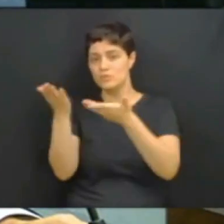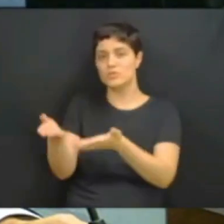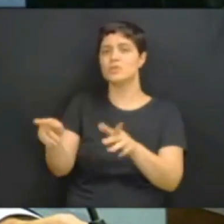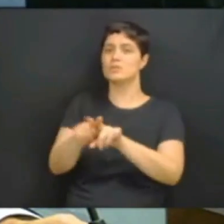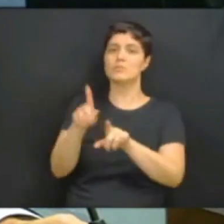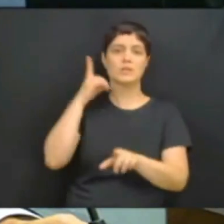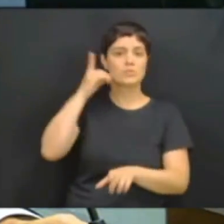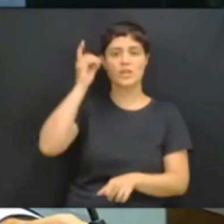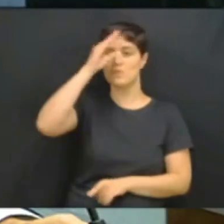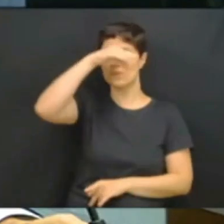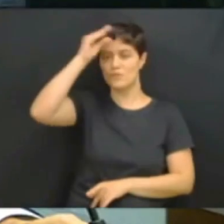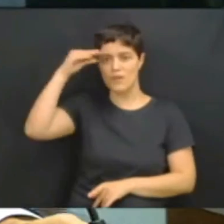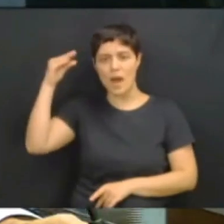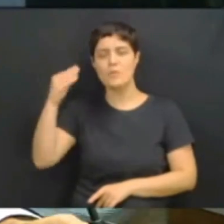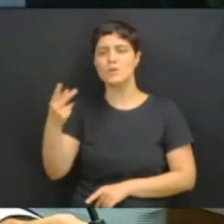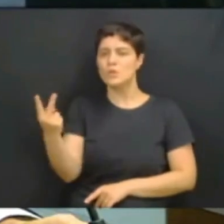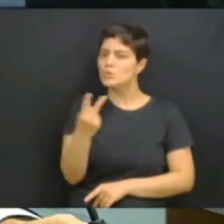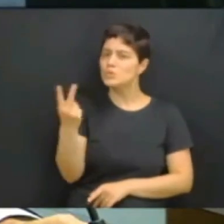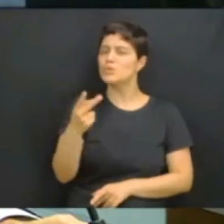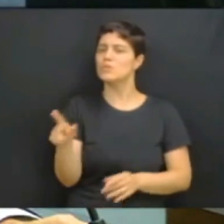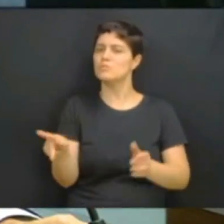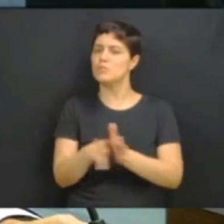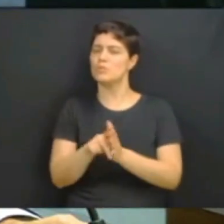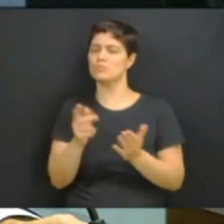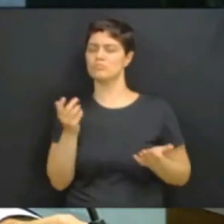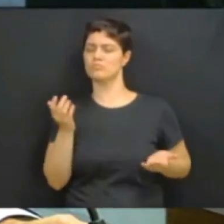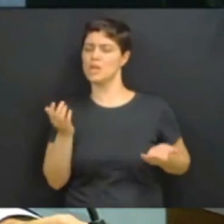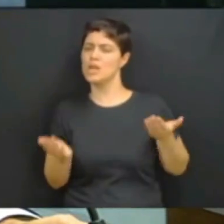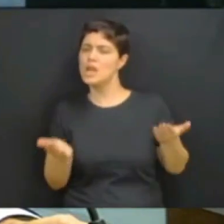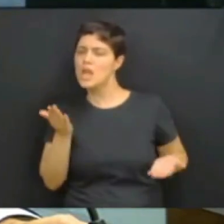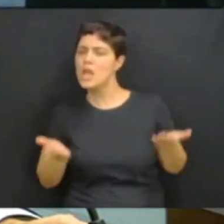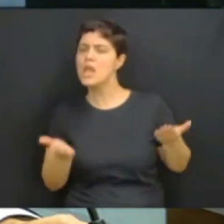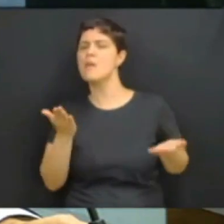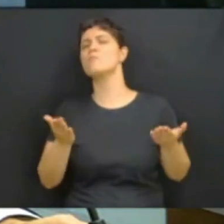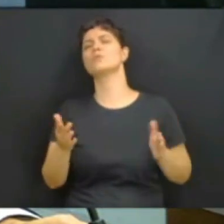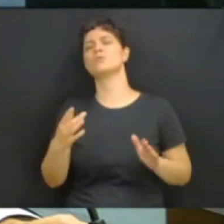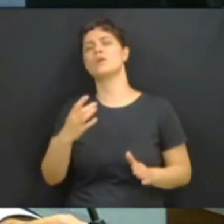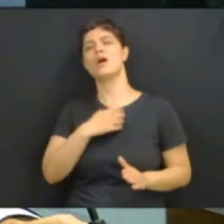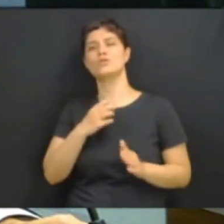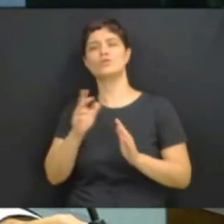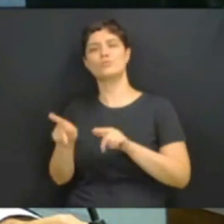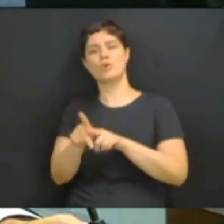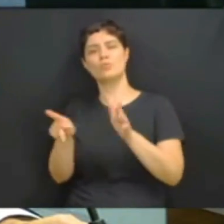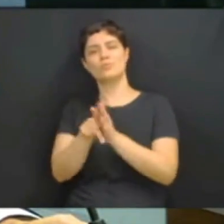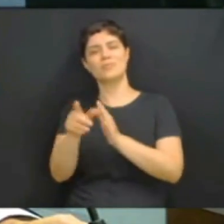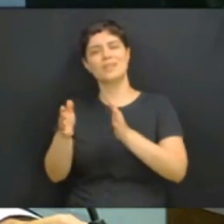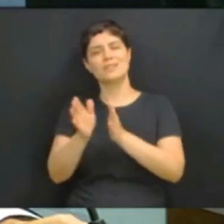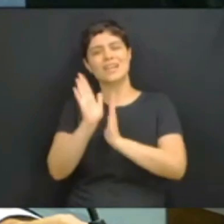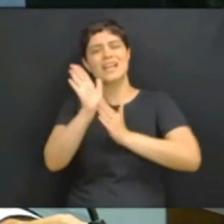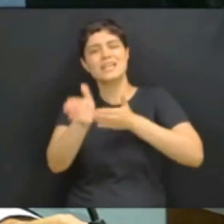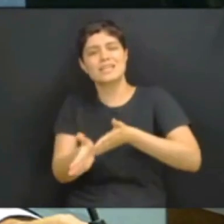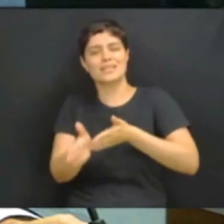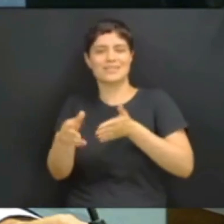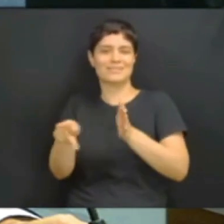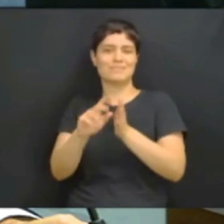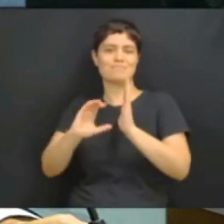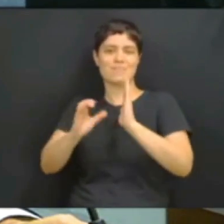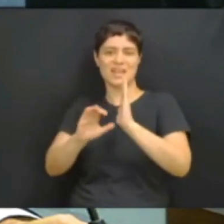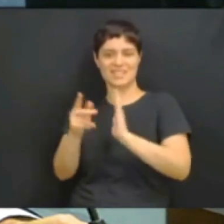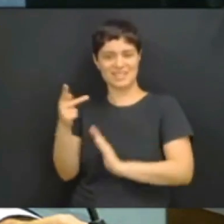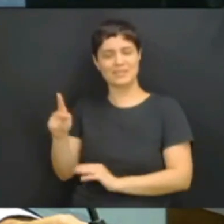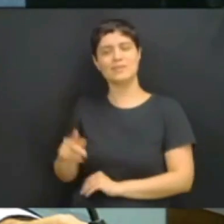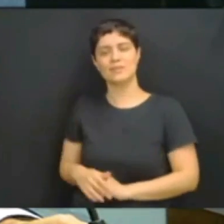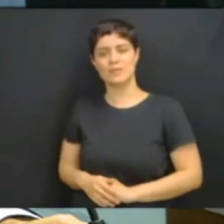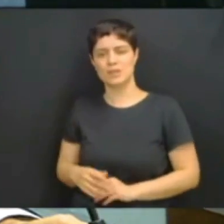do Equilíbrio, como é o posicionamento do Podemos também, um partido que